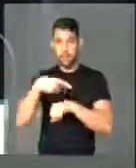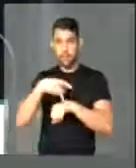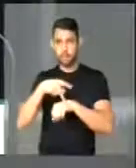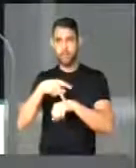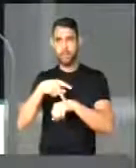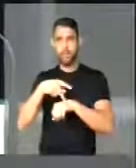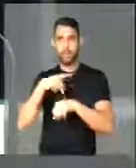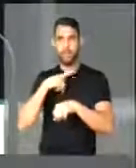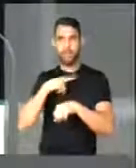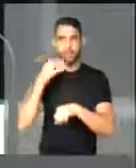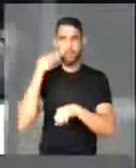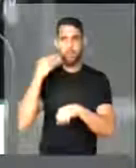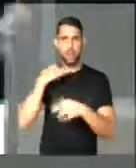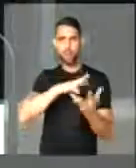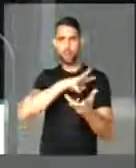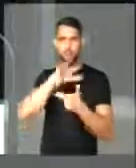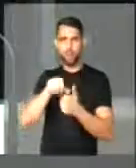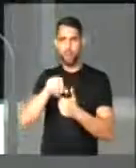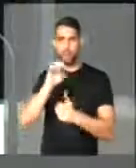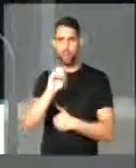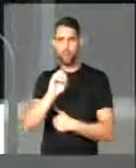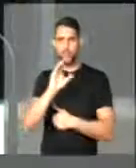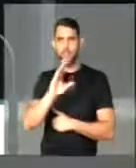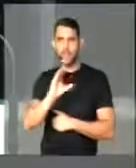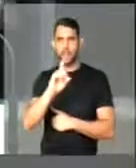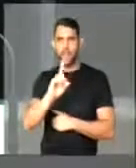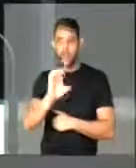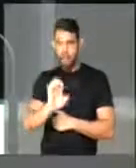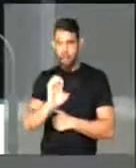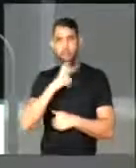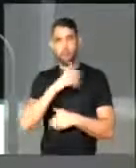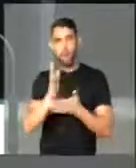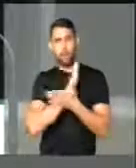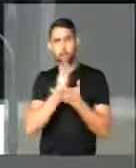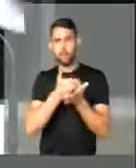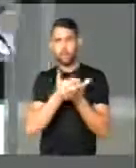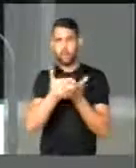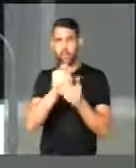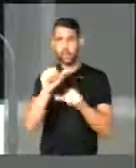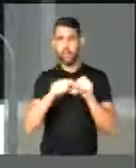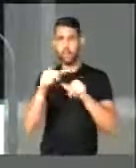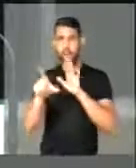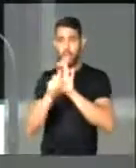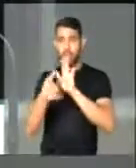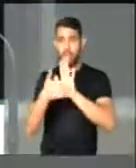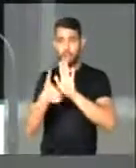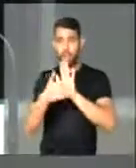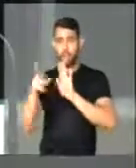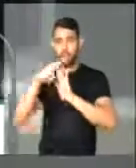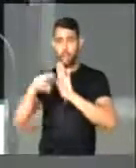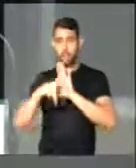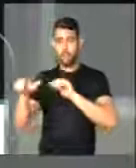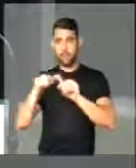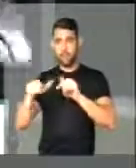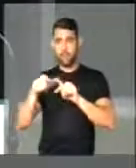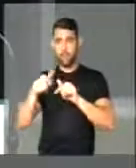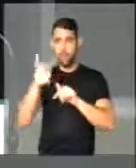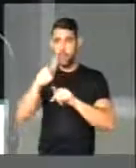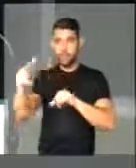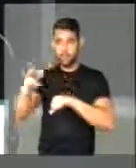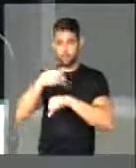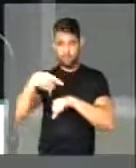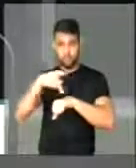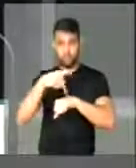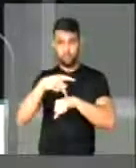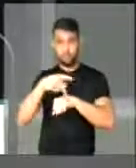pelo Banco Mundial, pela OCDE, em que algumas iniciativas de alterar a legislação trabalhista em muitos daqueles